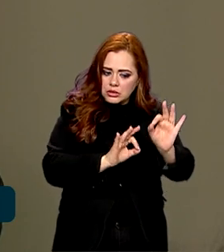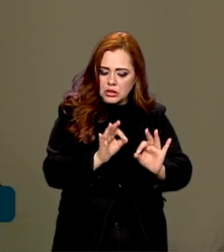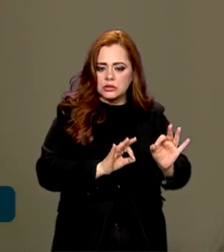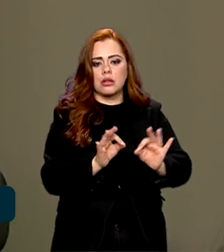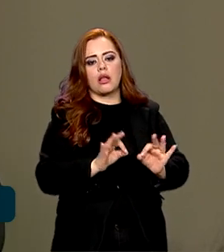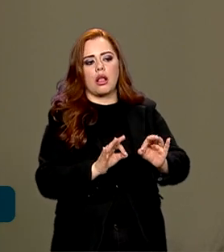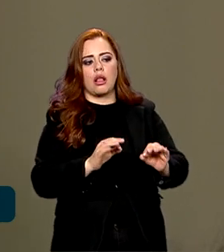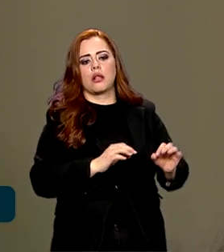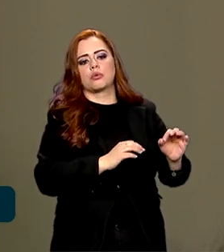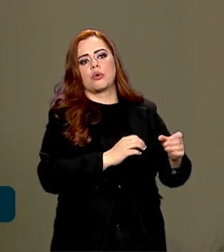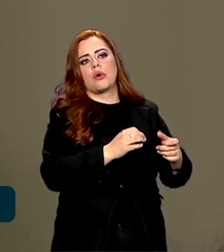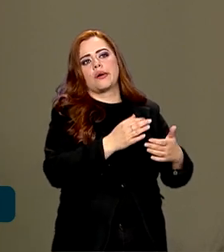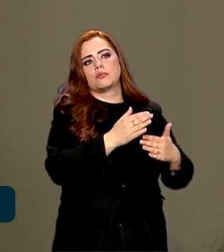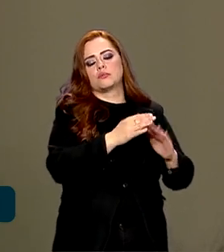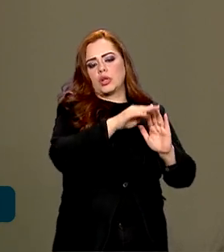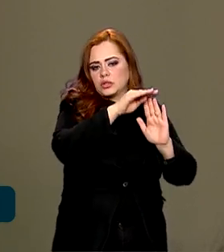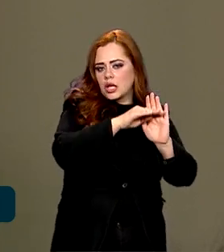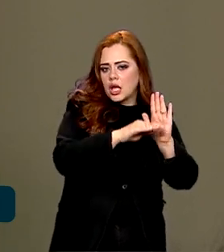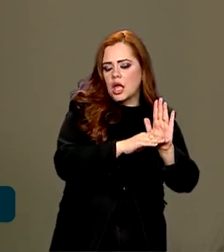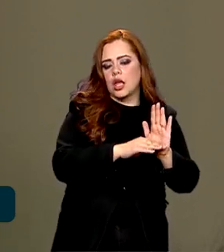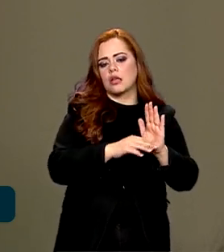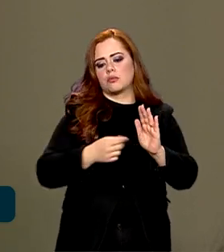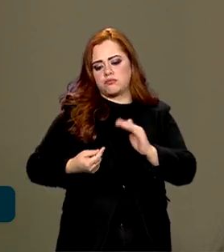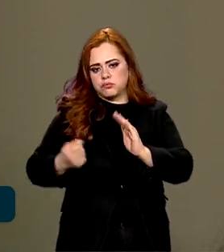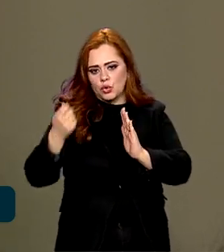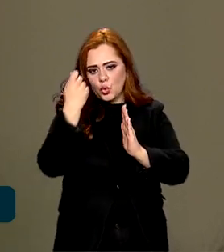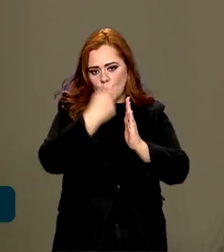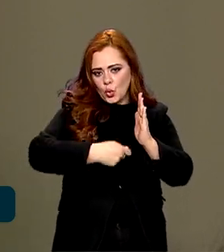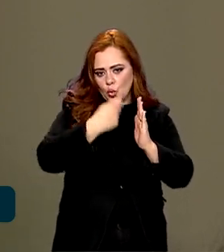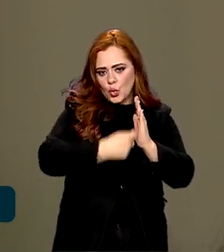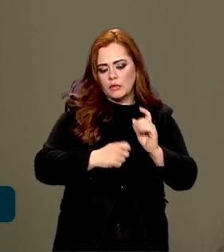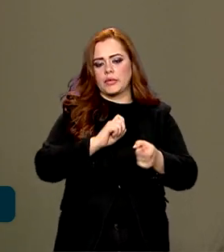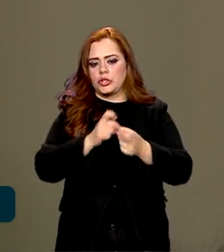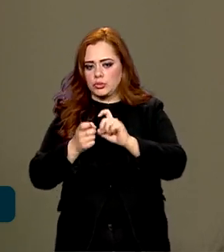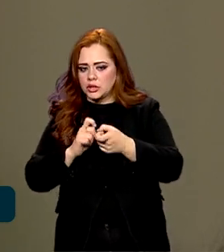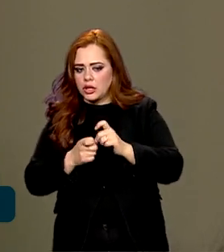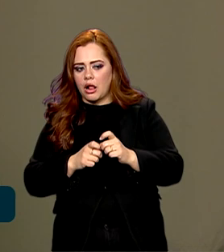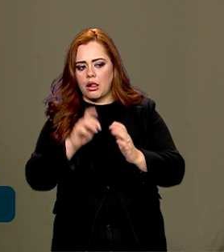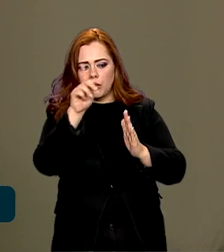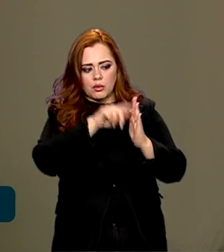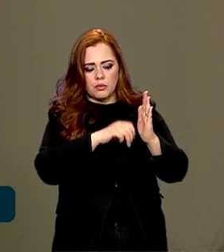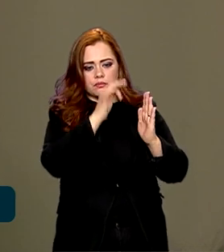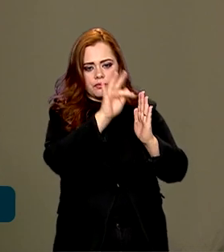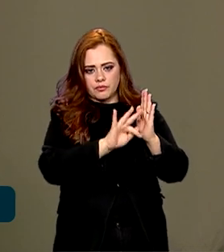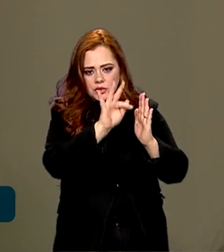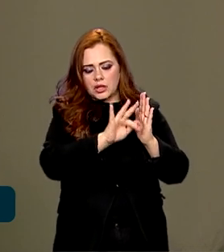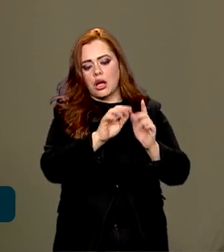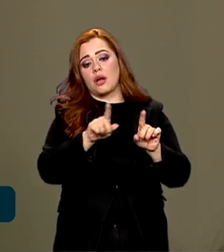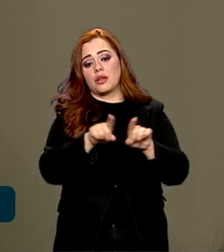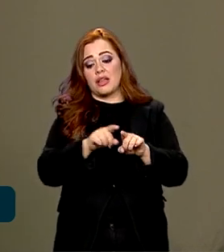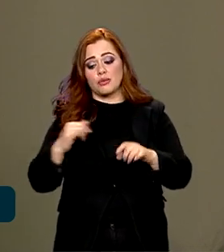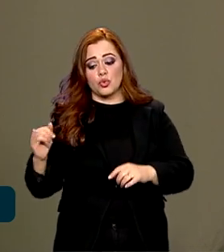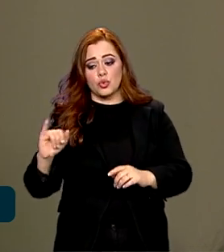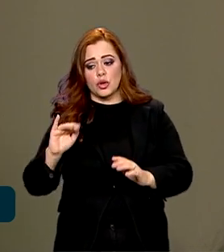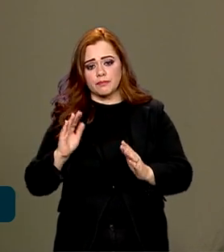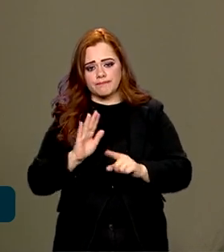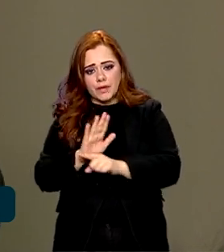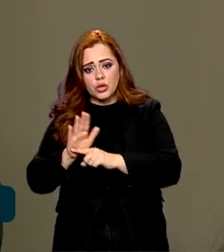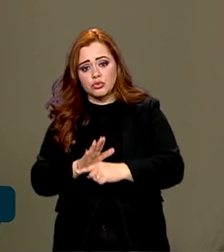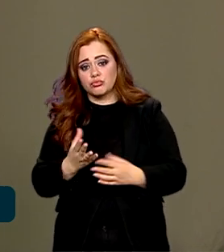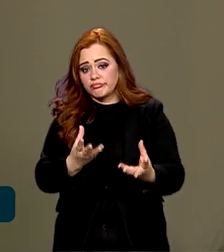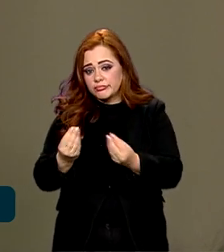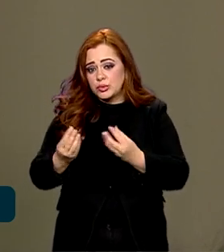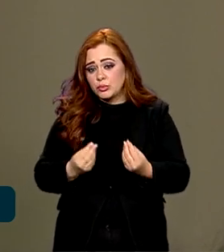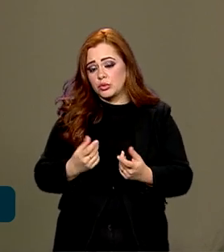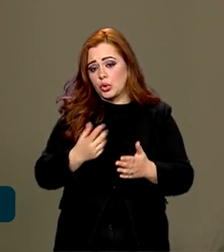As reformas estruturantes, como tributária, administrativa, arcabouço fiscal. Isso ajuda e muito para que esses recursos